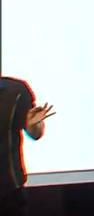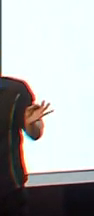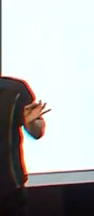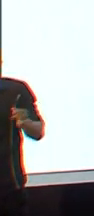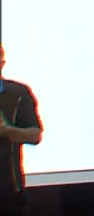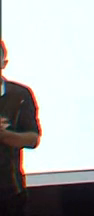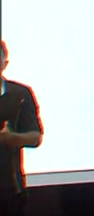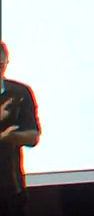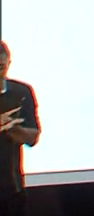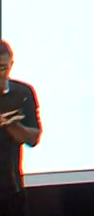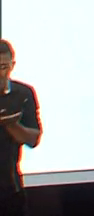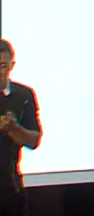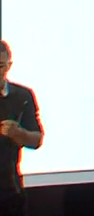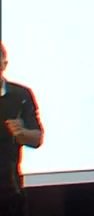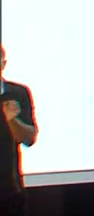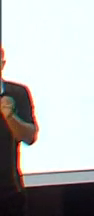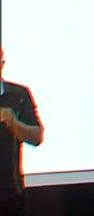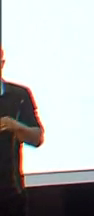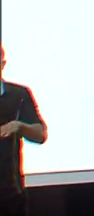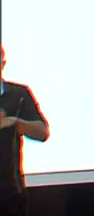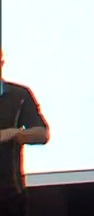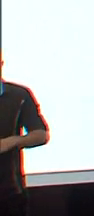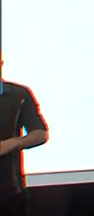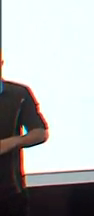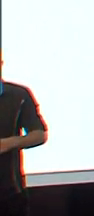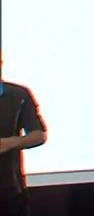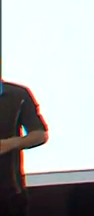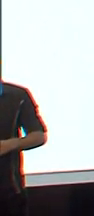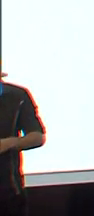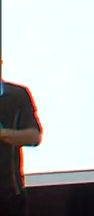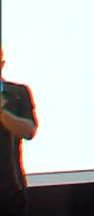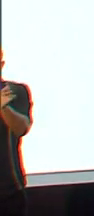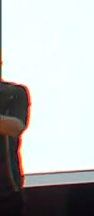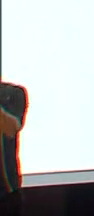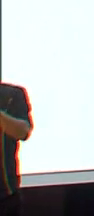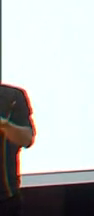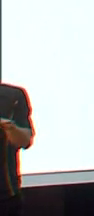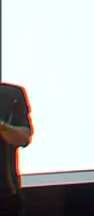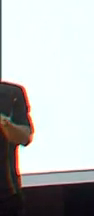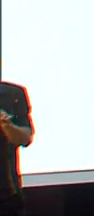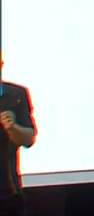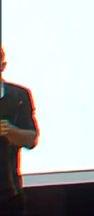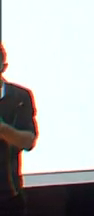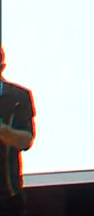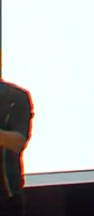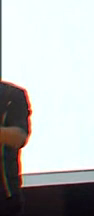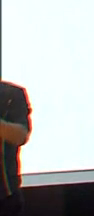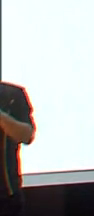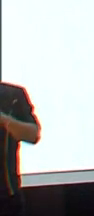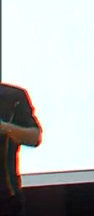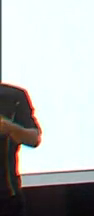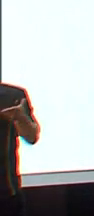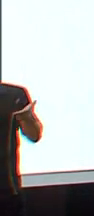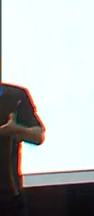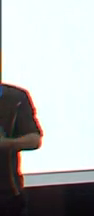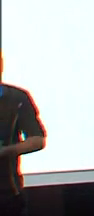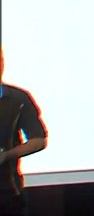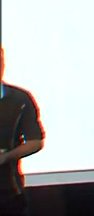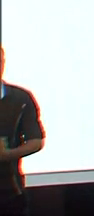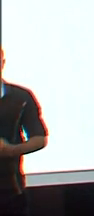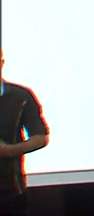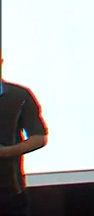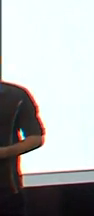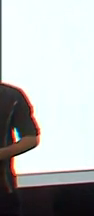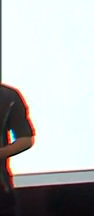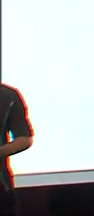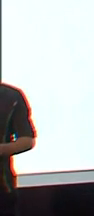para simplificar, era o nosso objetivo tornar a solução bastante simples. Bom, para quem não tem